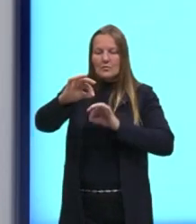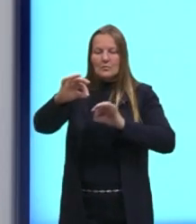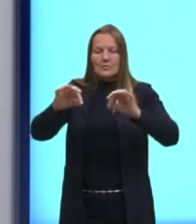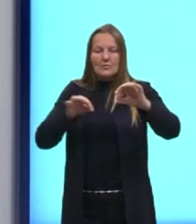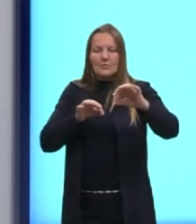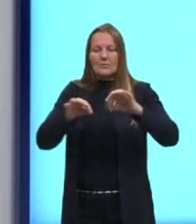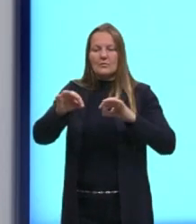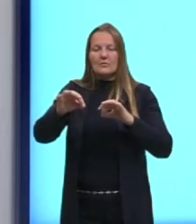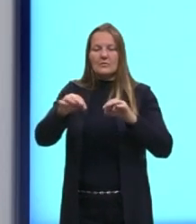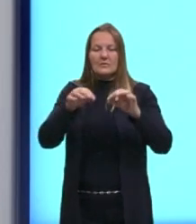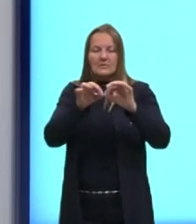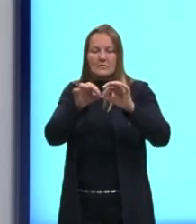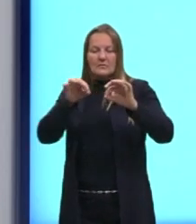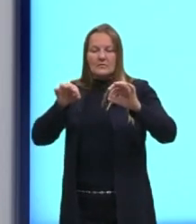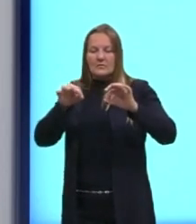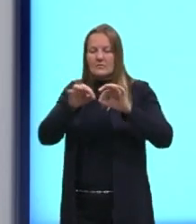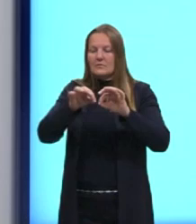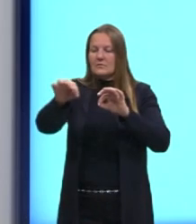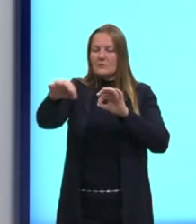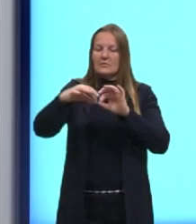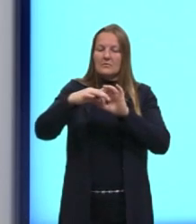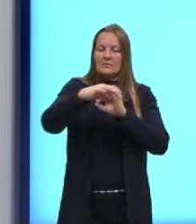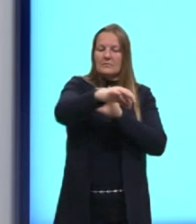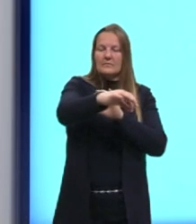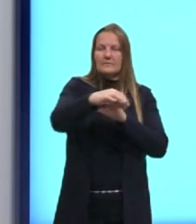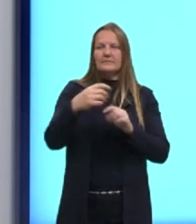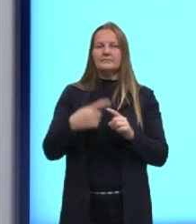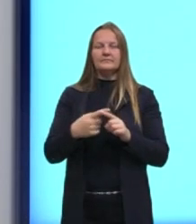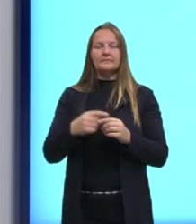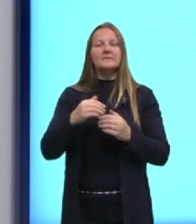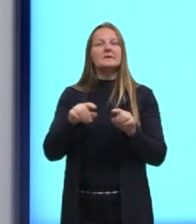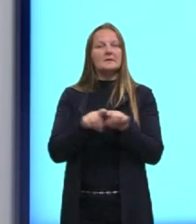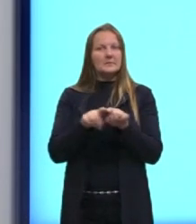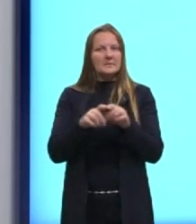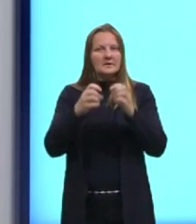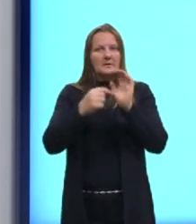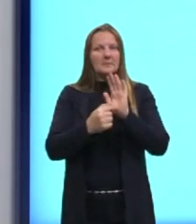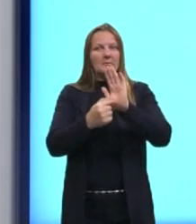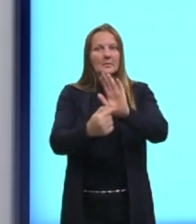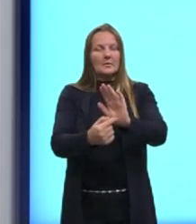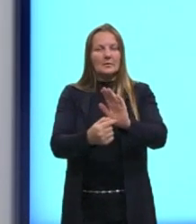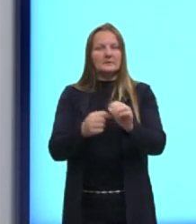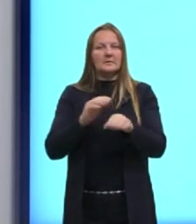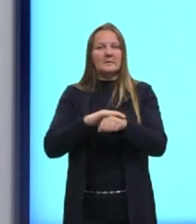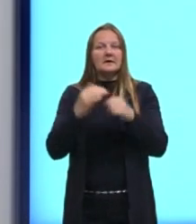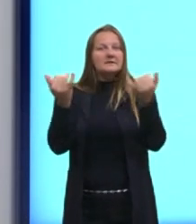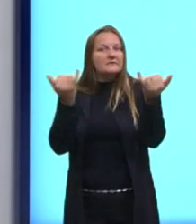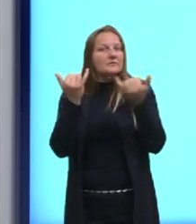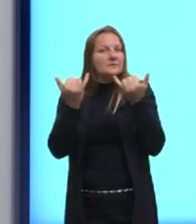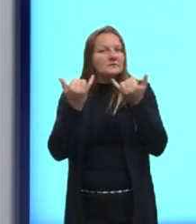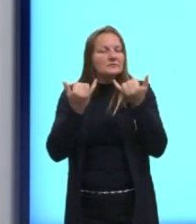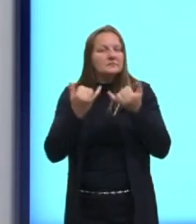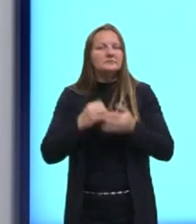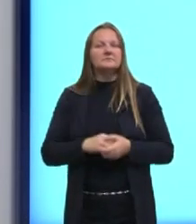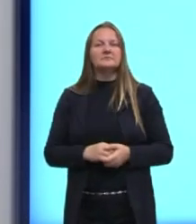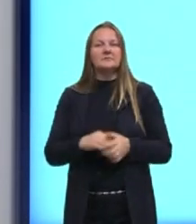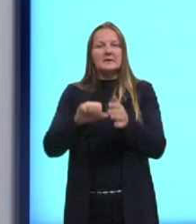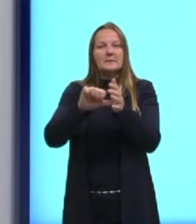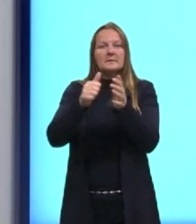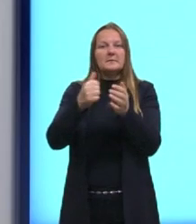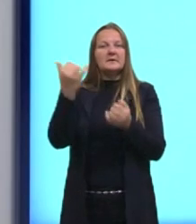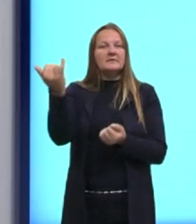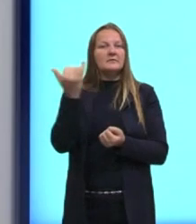equidistante destas. Além disso, ele apresenta outras duas informações. A primeira